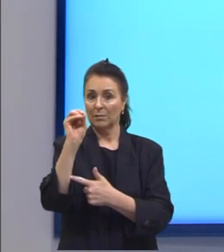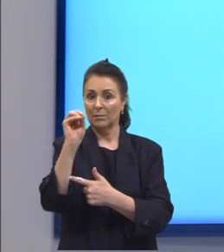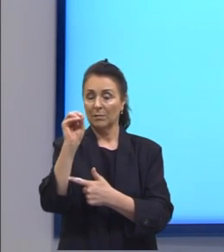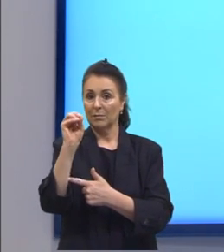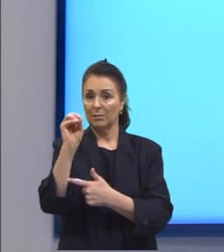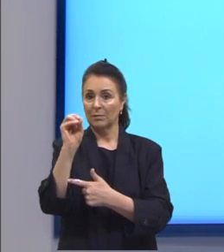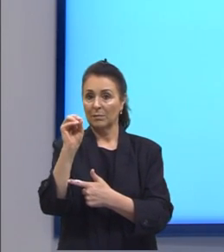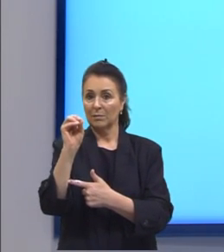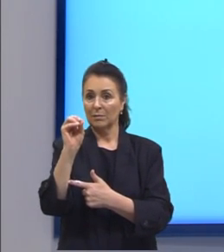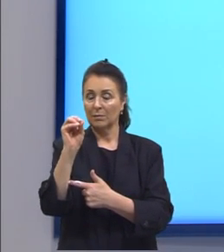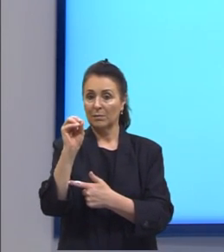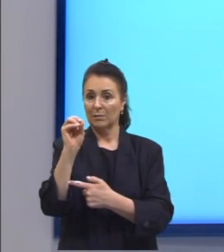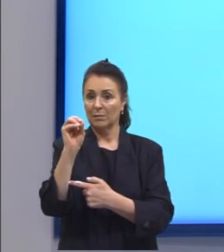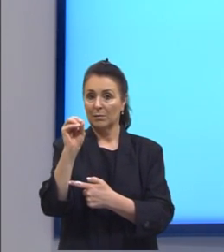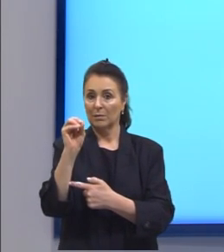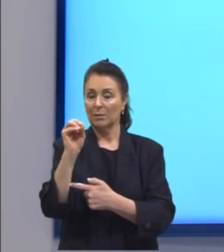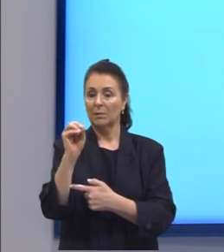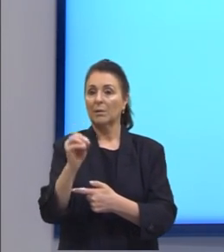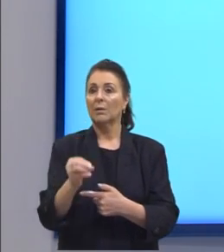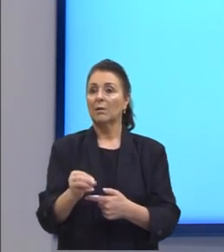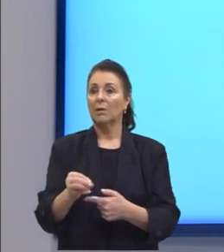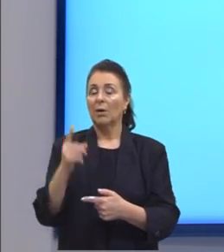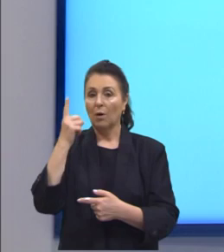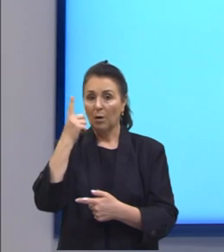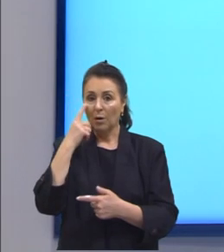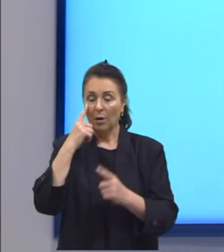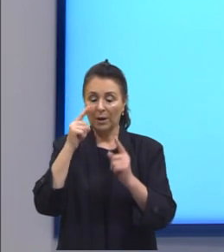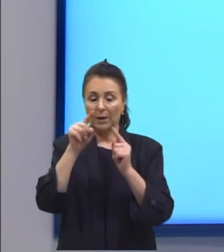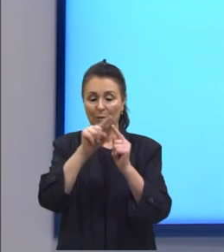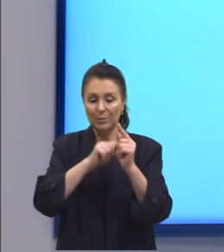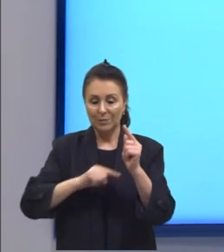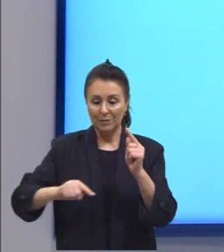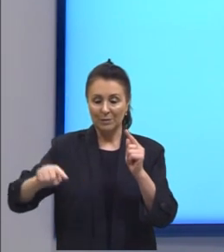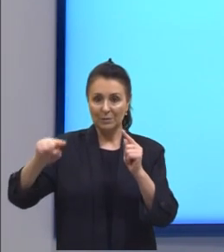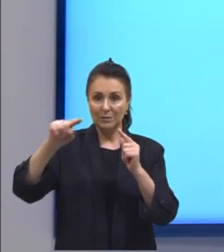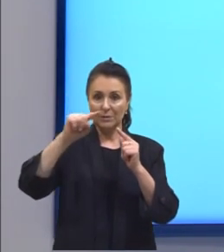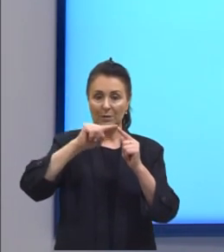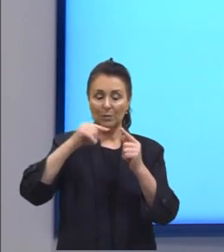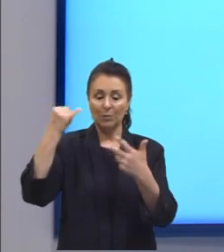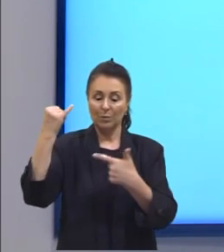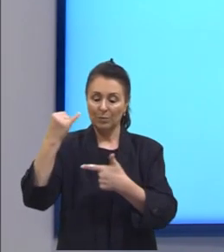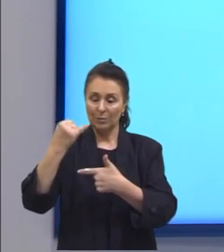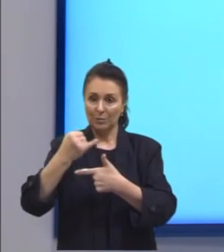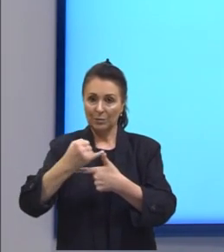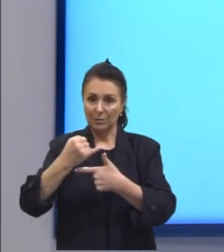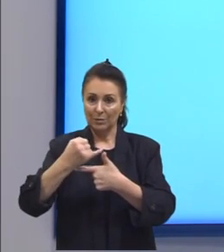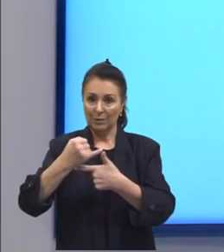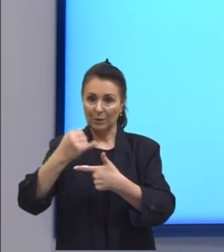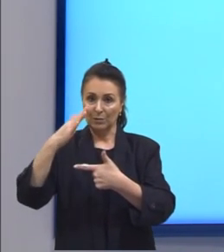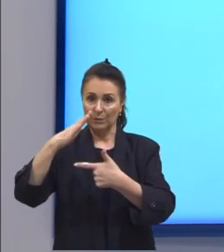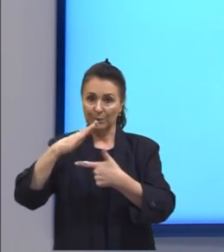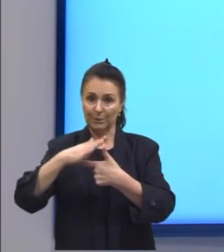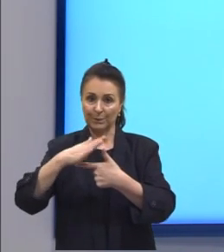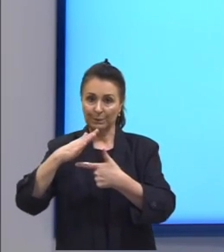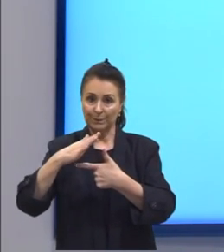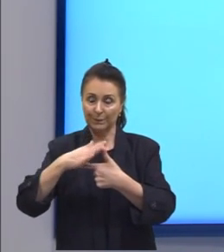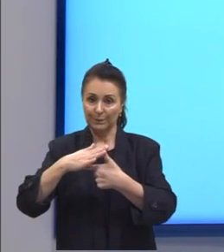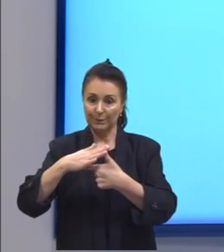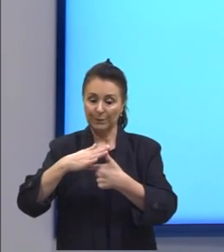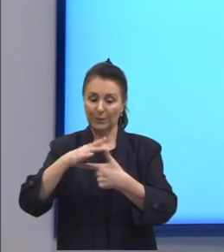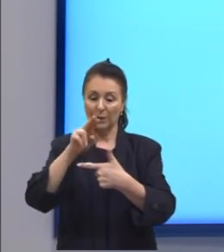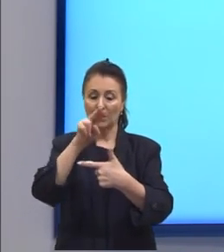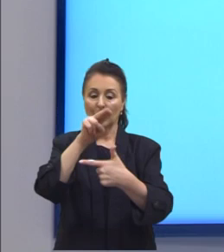aqui eu resgatei para a gente então o nosso círculo trigonométrico porque nós precisamos do valor do cosseno